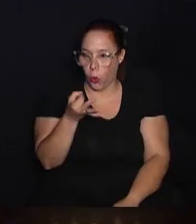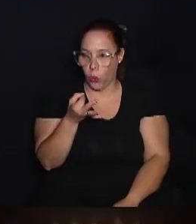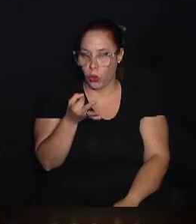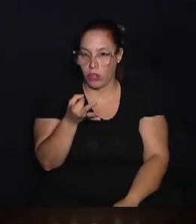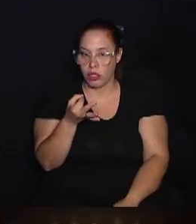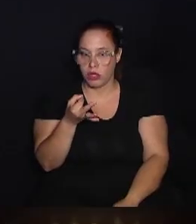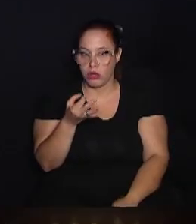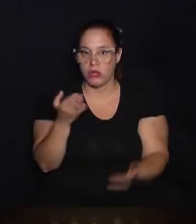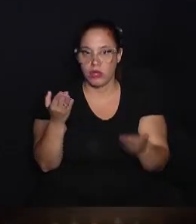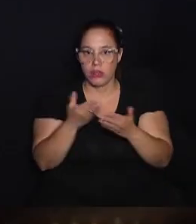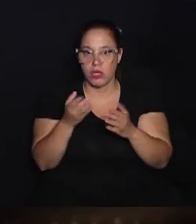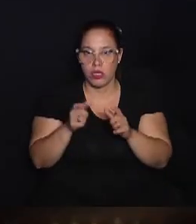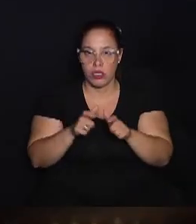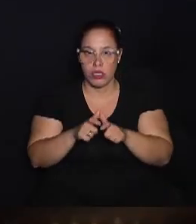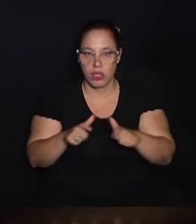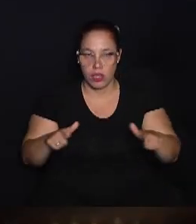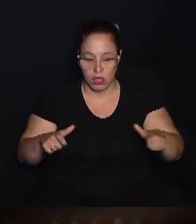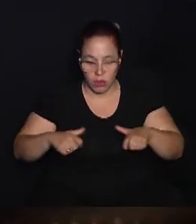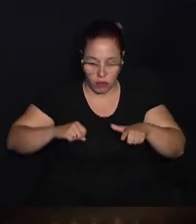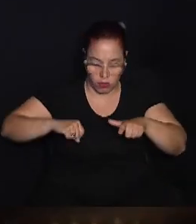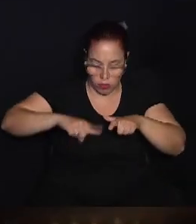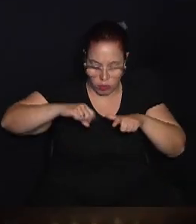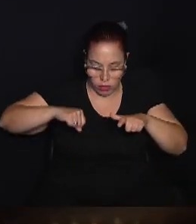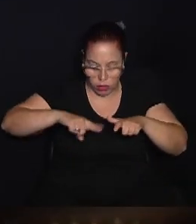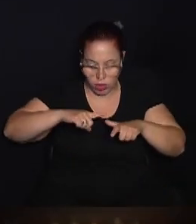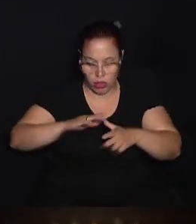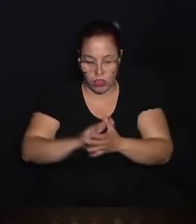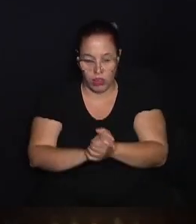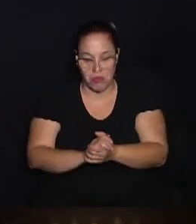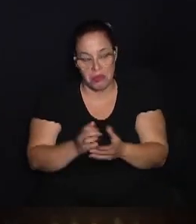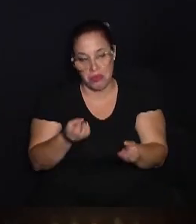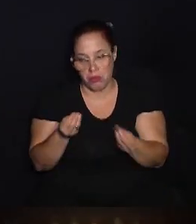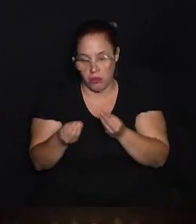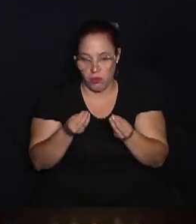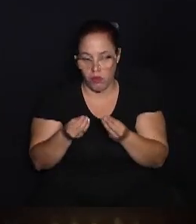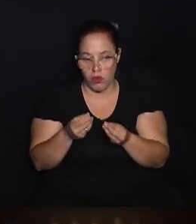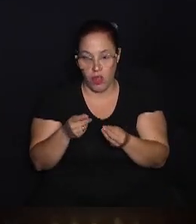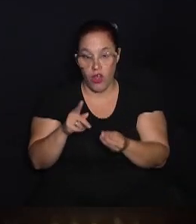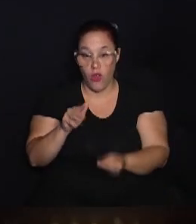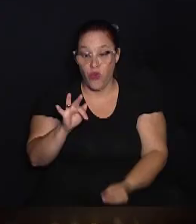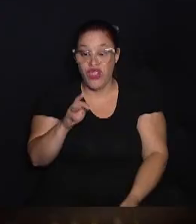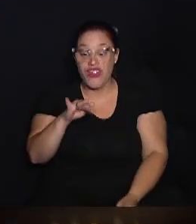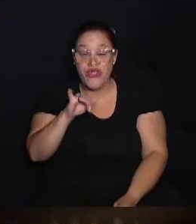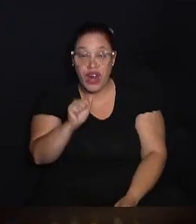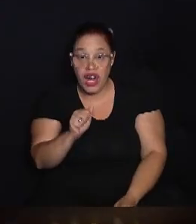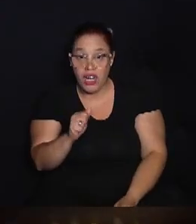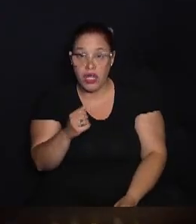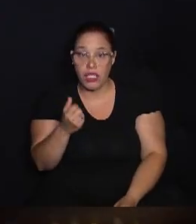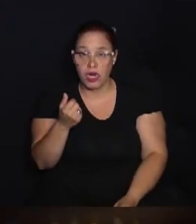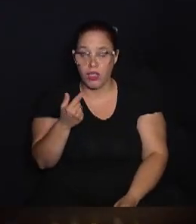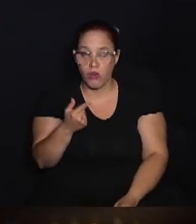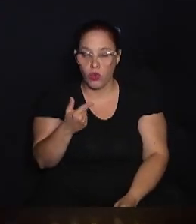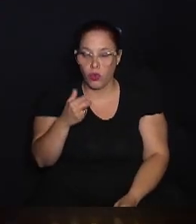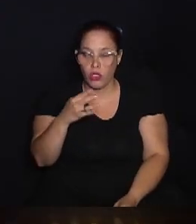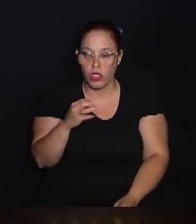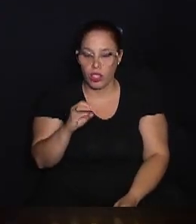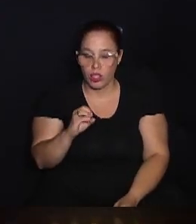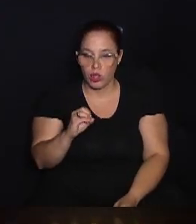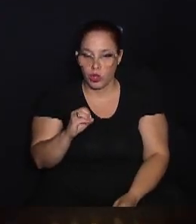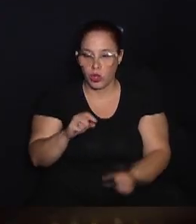Agora, os campos de futebol, padrão, padrão FIFA, 20 quadras de tênis.